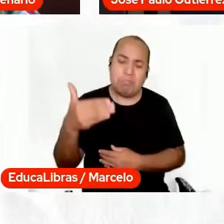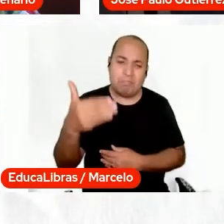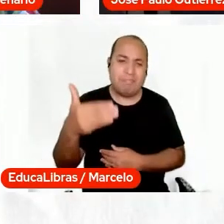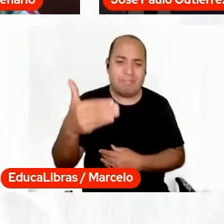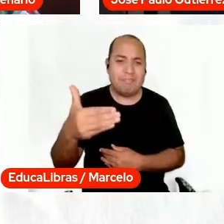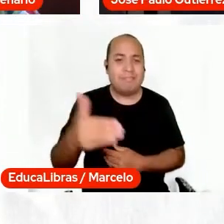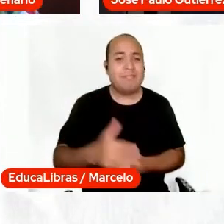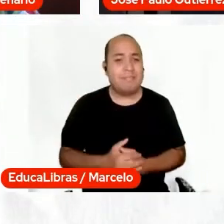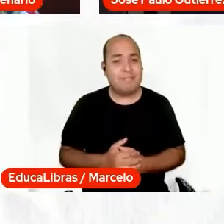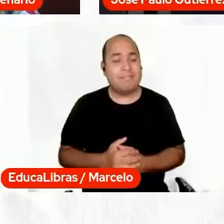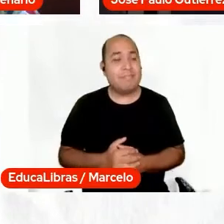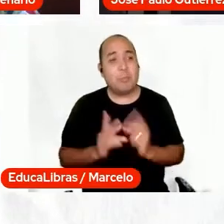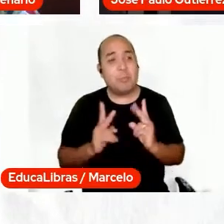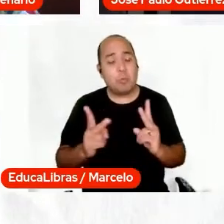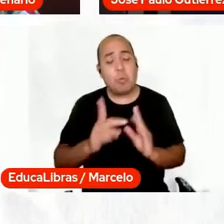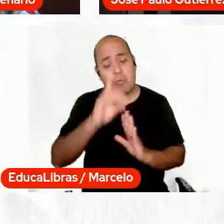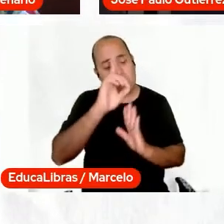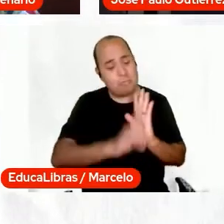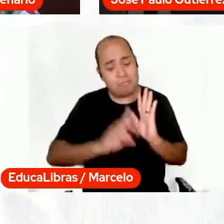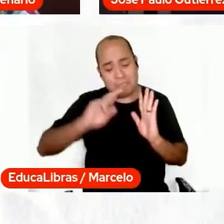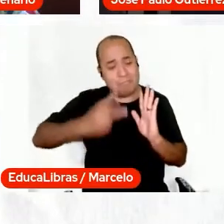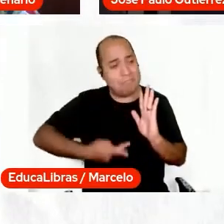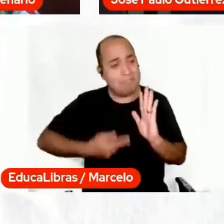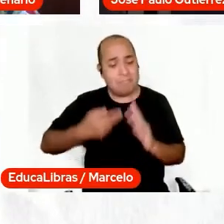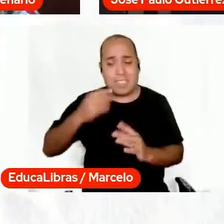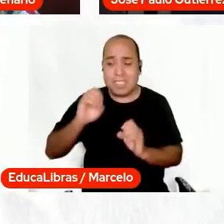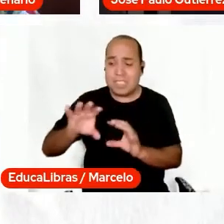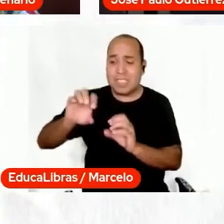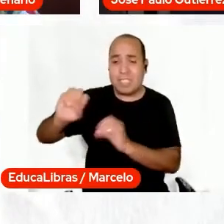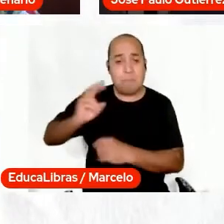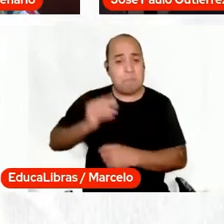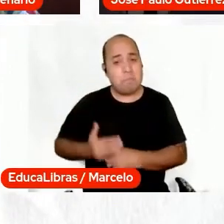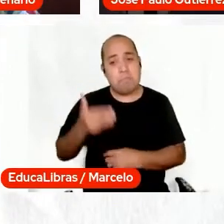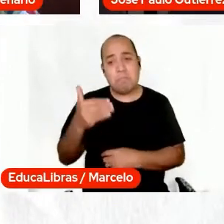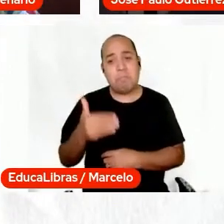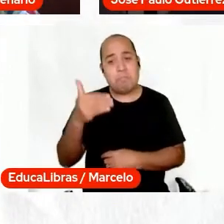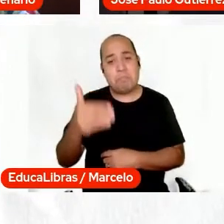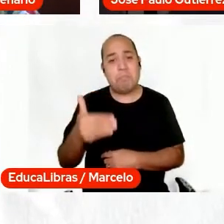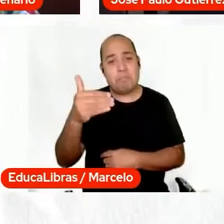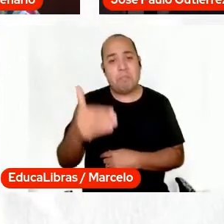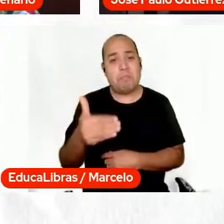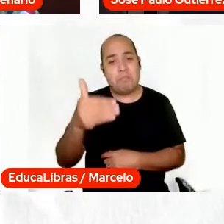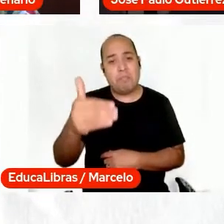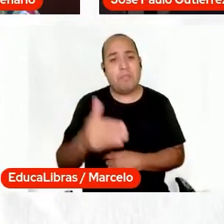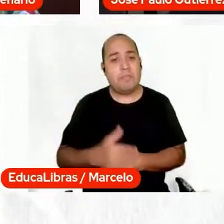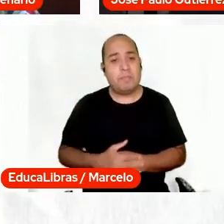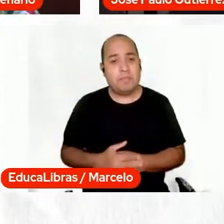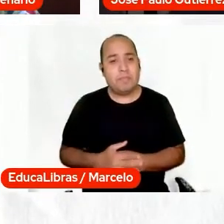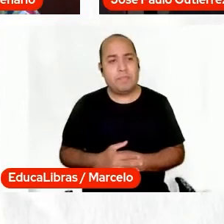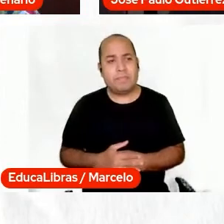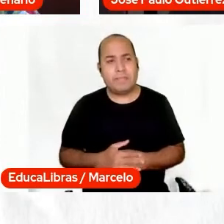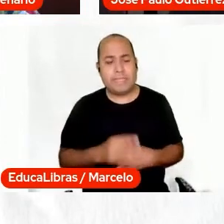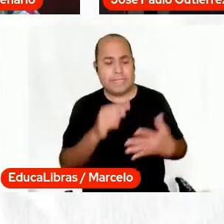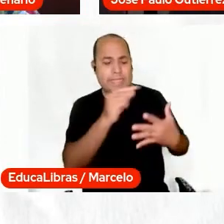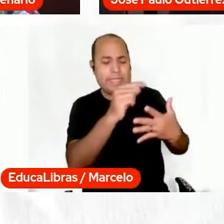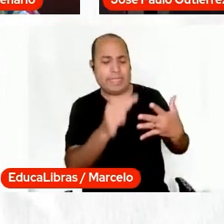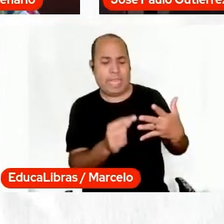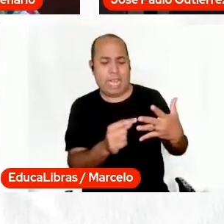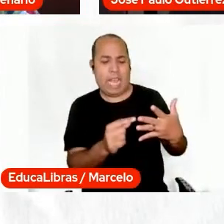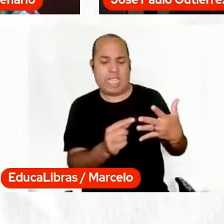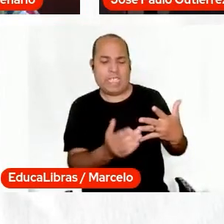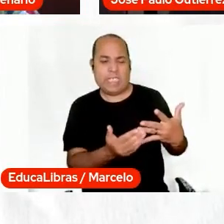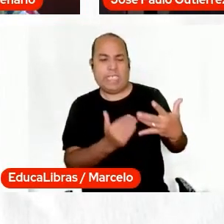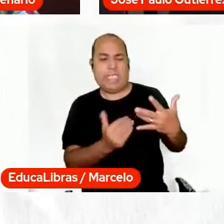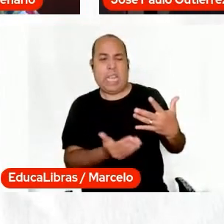dos direitos humanos, eles não são negociáveis, a